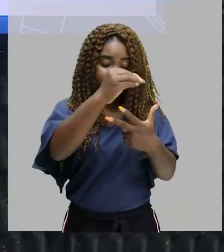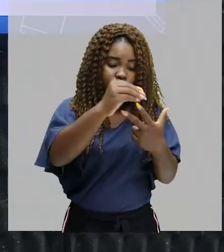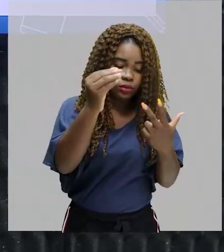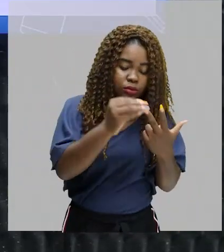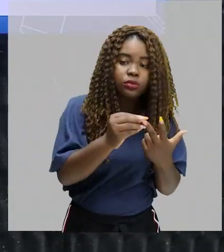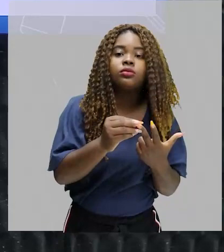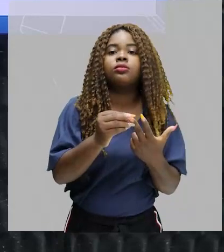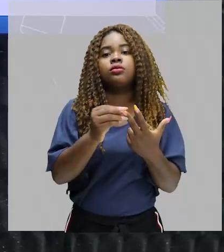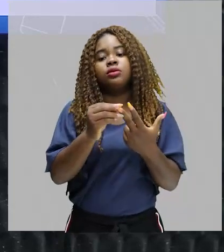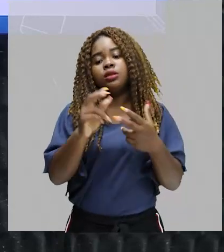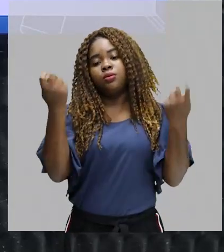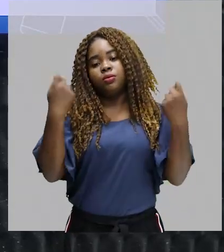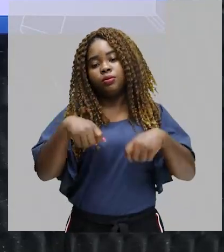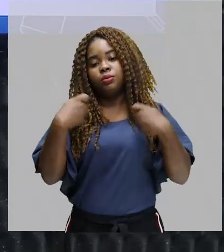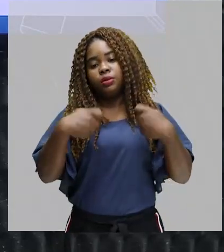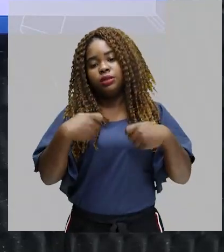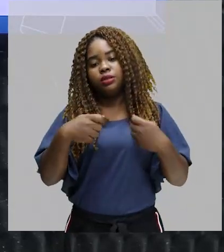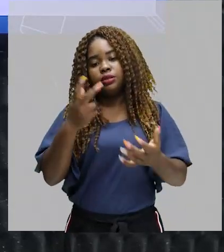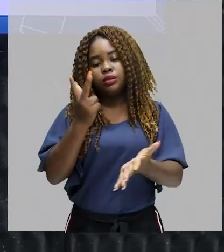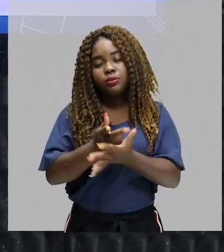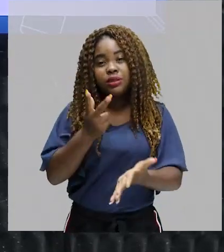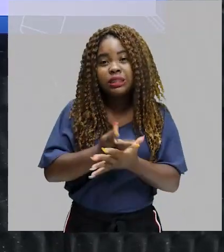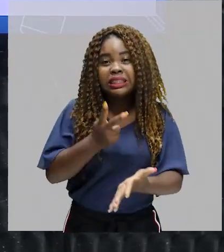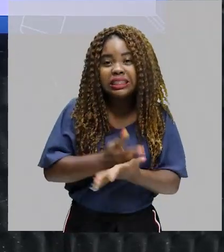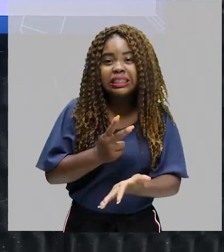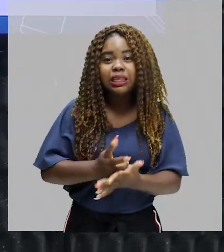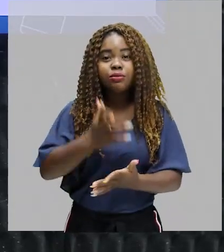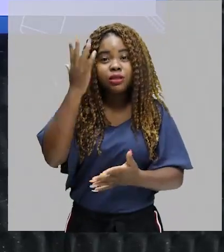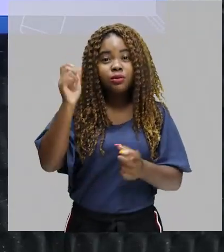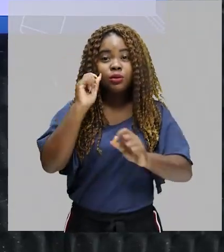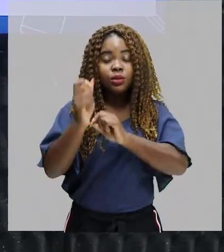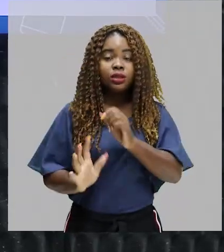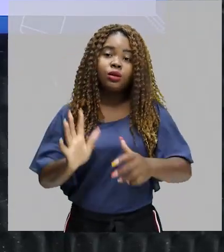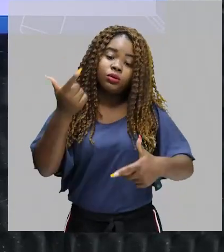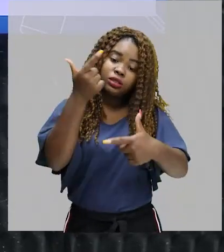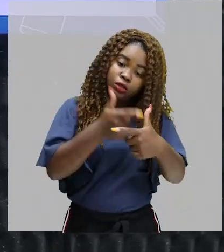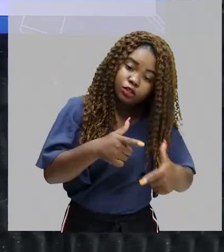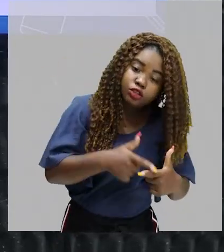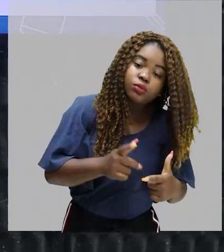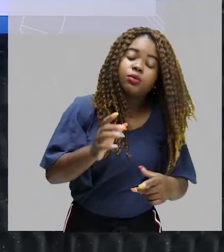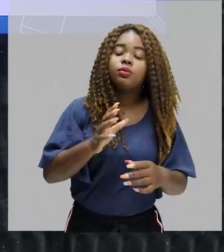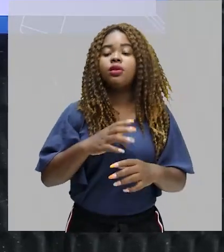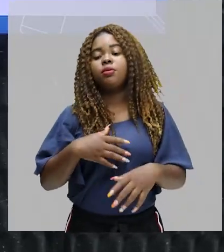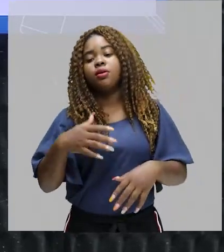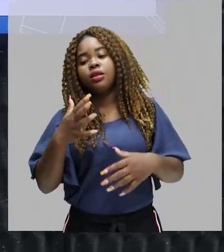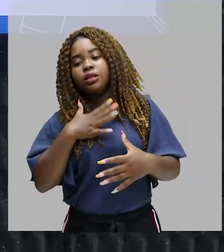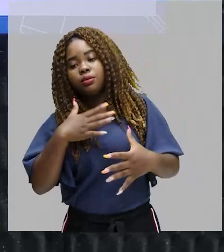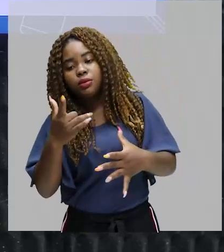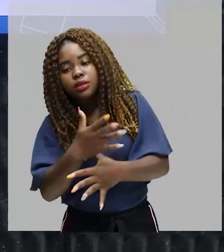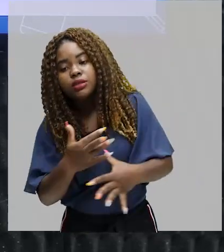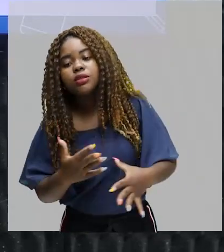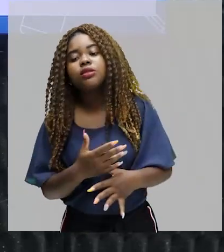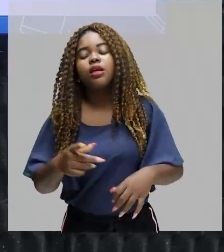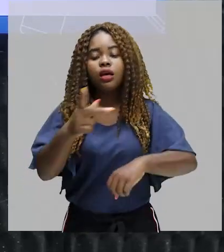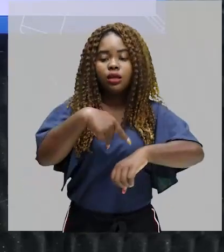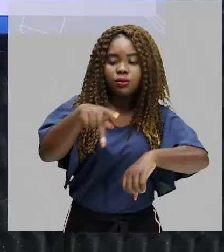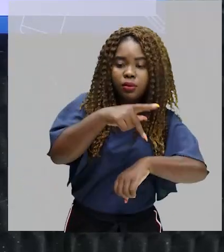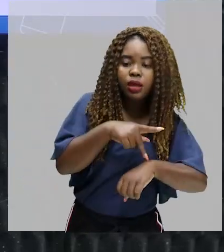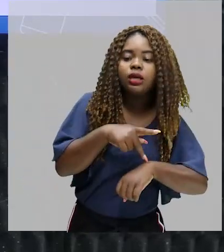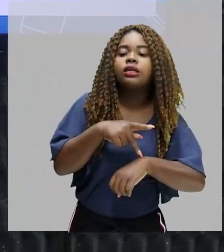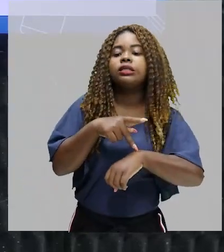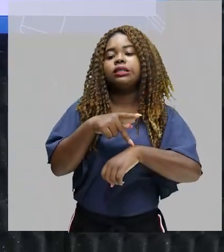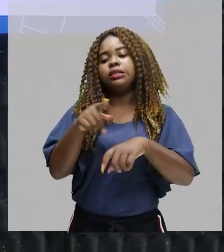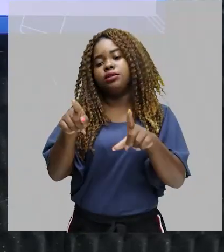atualizados. Se eu não estou atualizado com o que está acontecendo na minha cidade, no meu país, no mundo, eu não vou conseguir